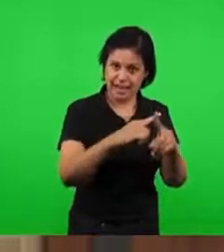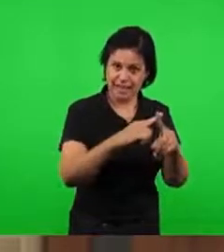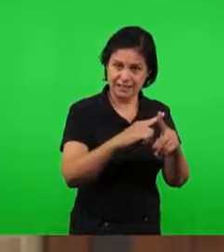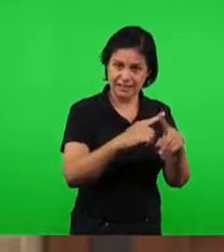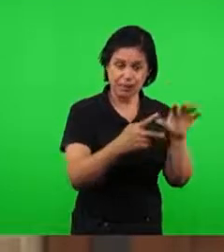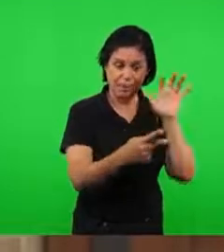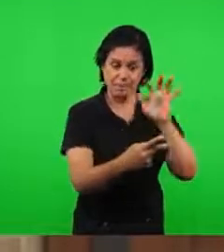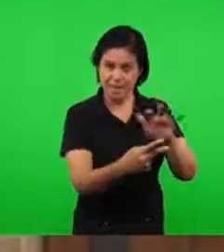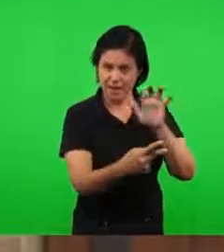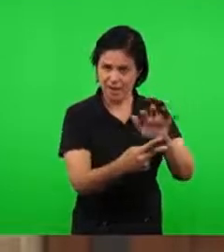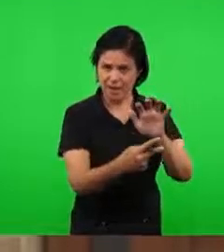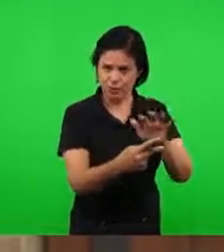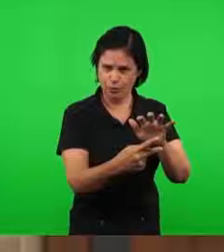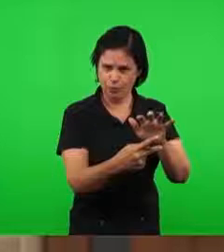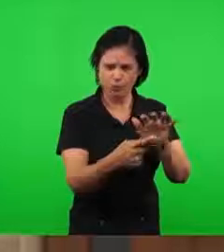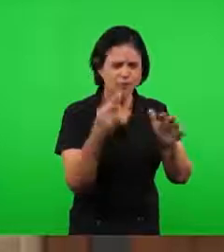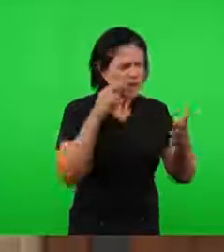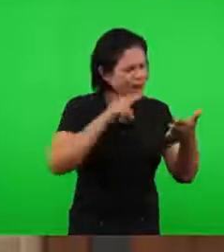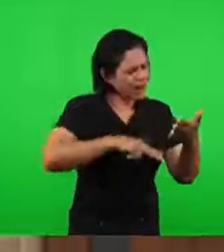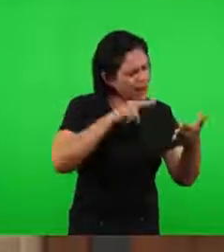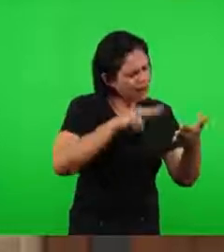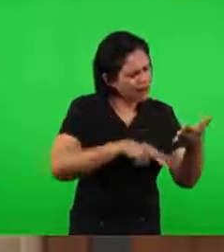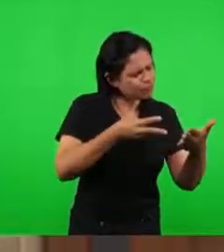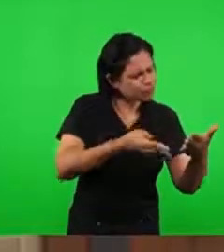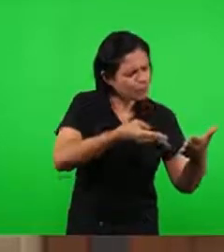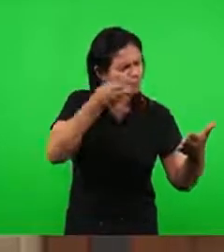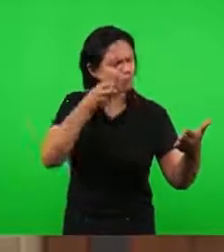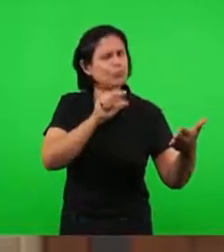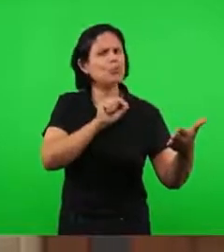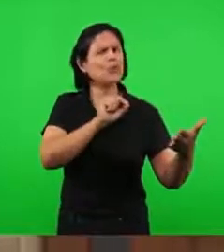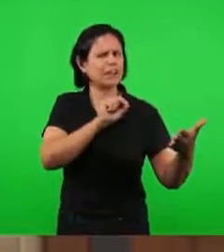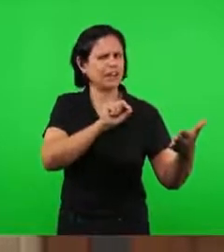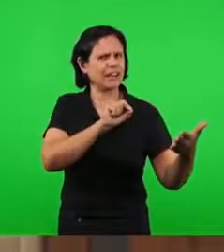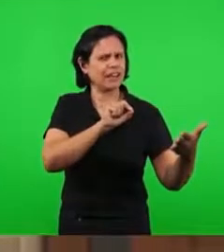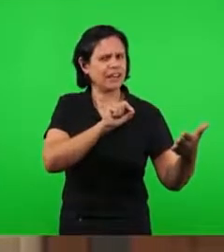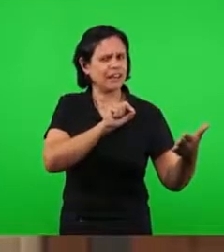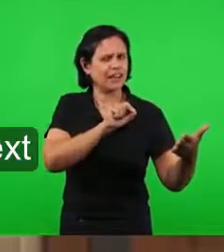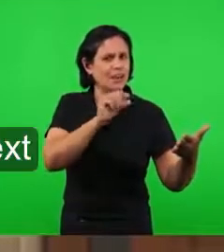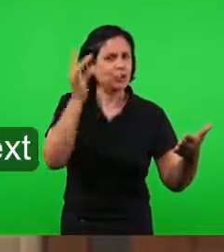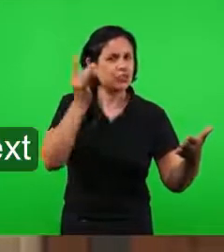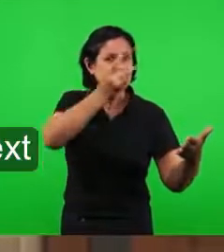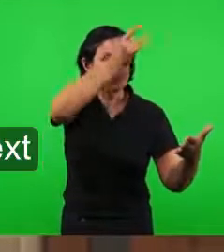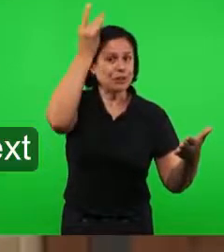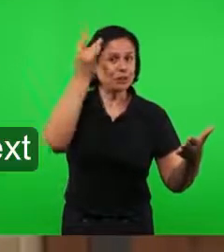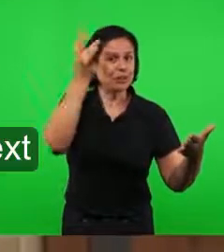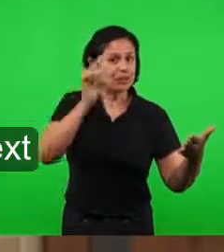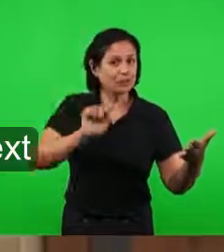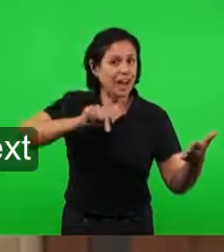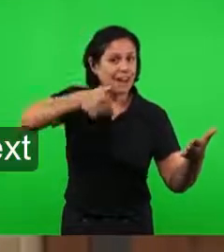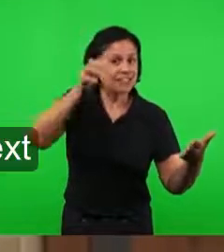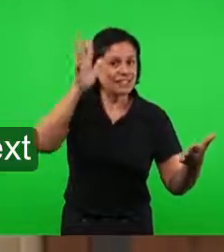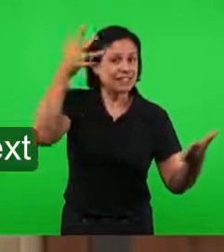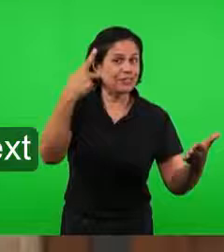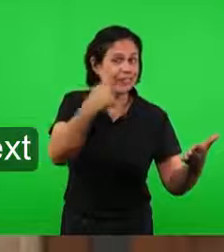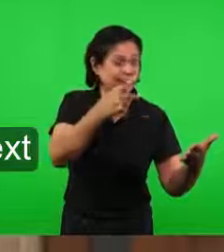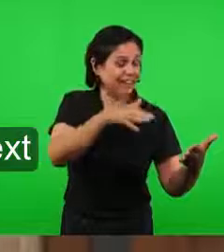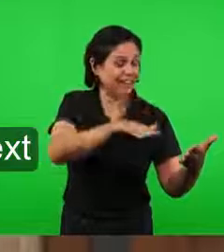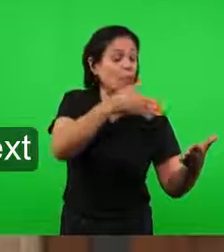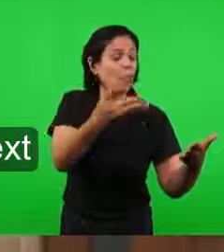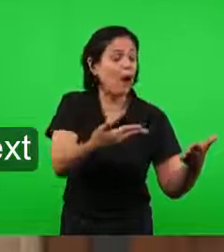identificar a operação do Espírito Santo naquele período, período de Pérgamo,